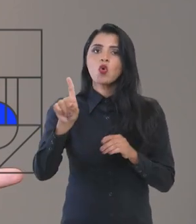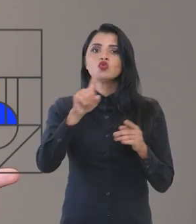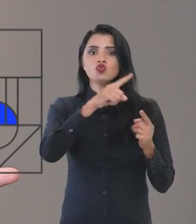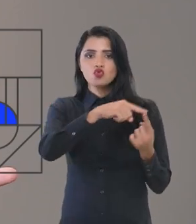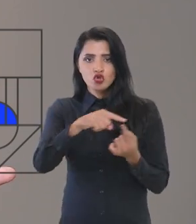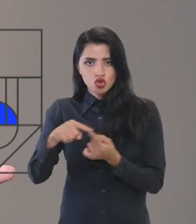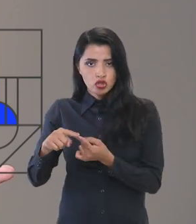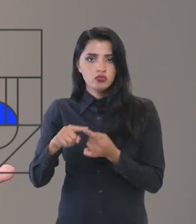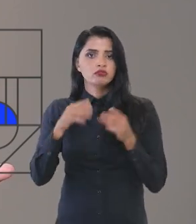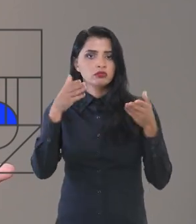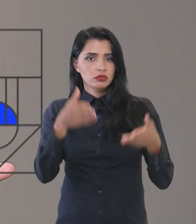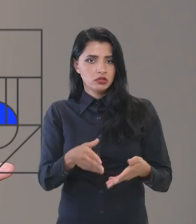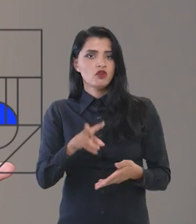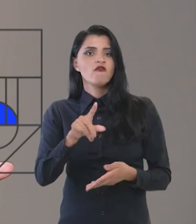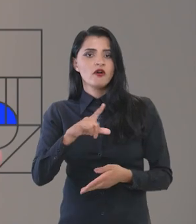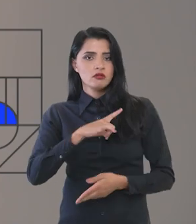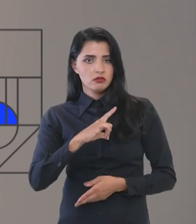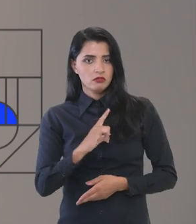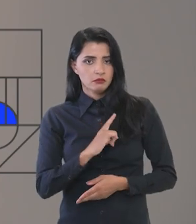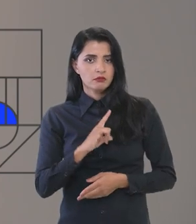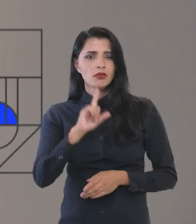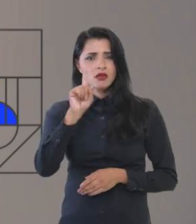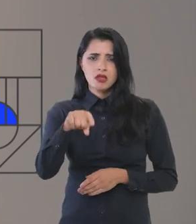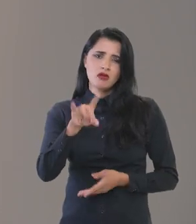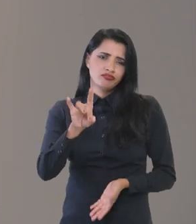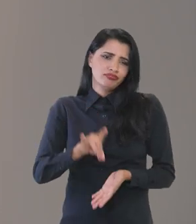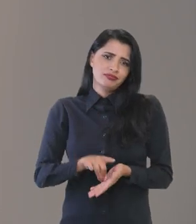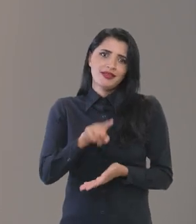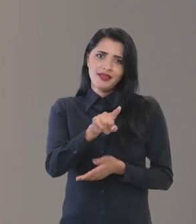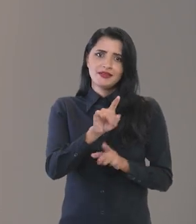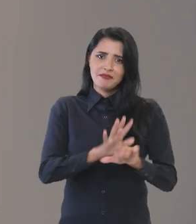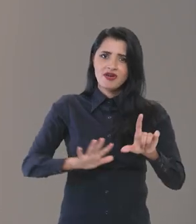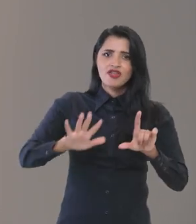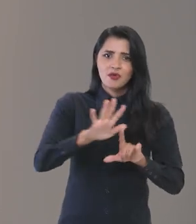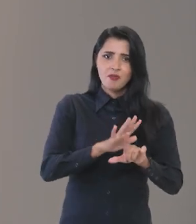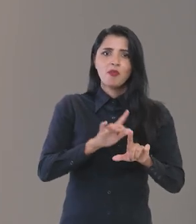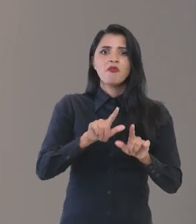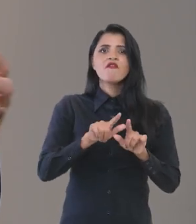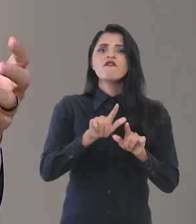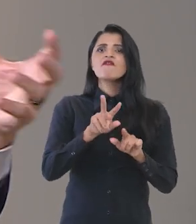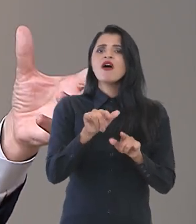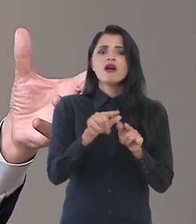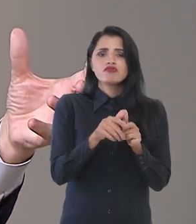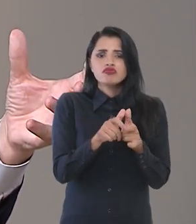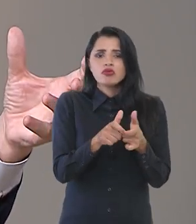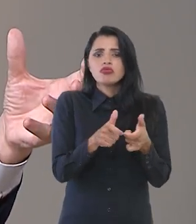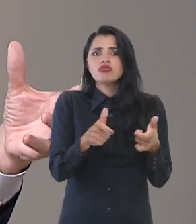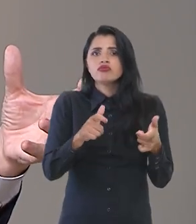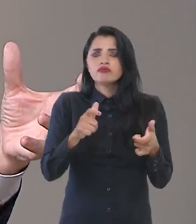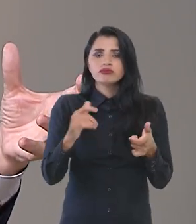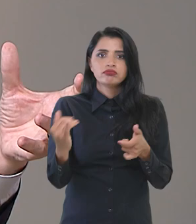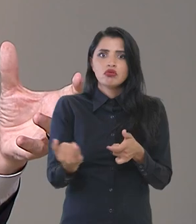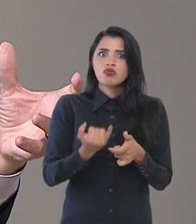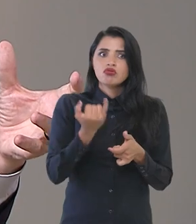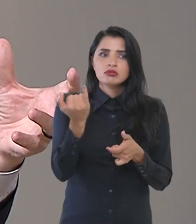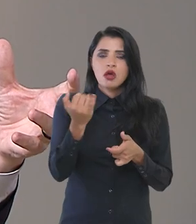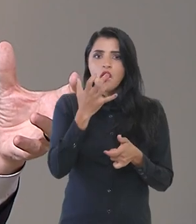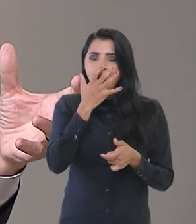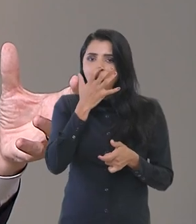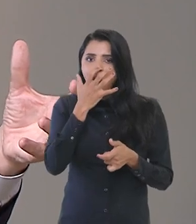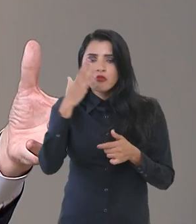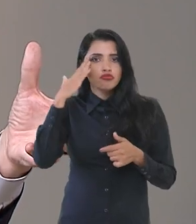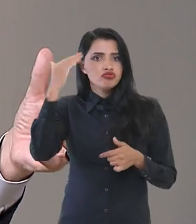outras modalidades de participação. Então, é evidente que essa plataforma vai crescendo em importância